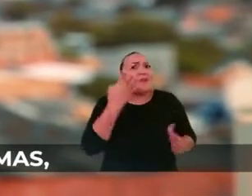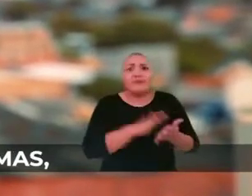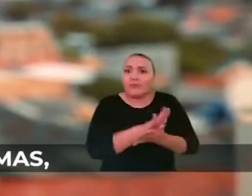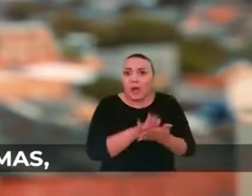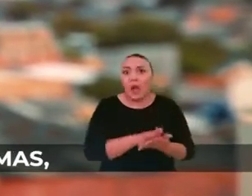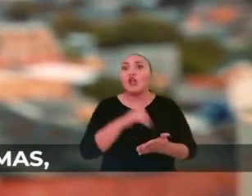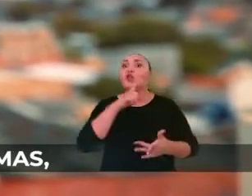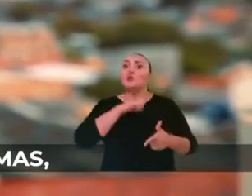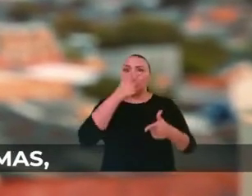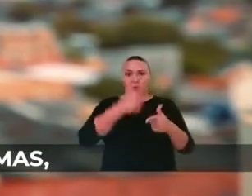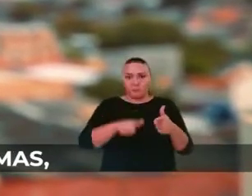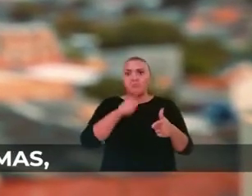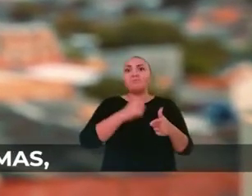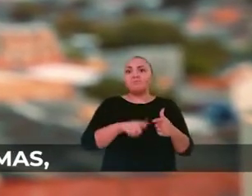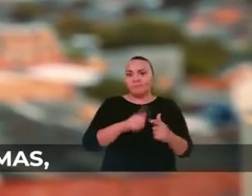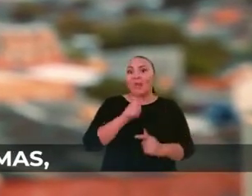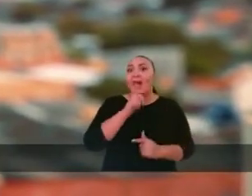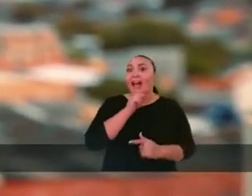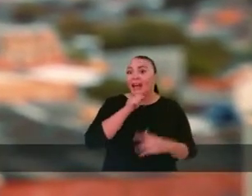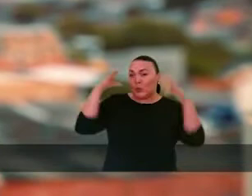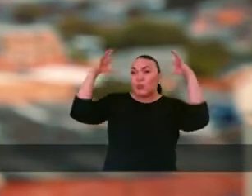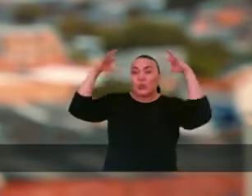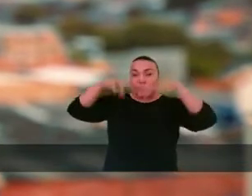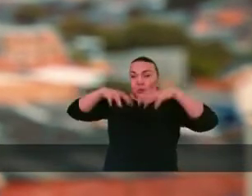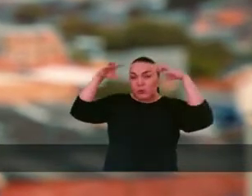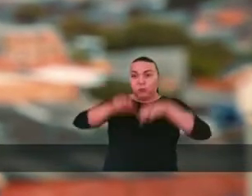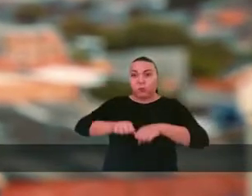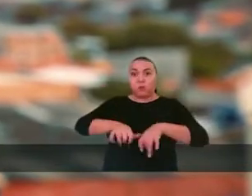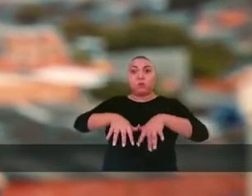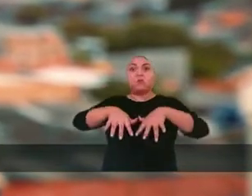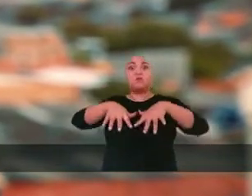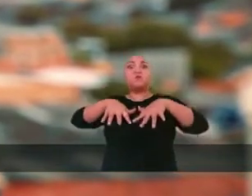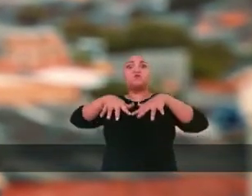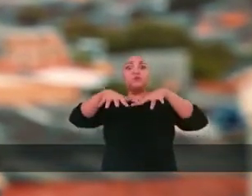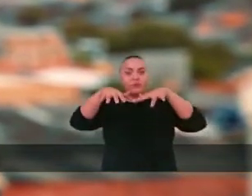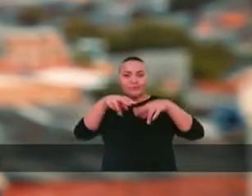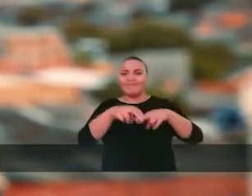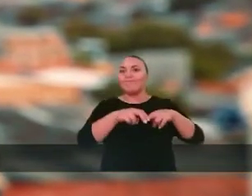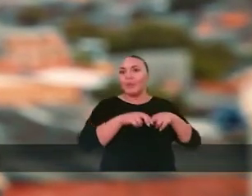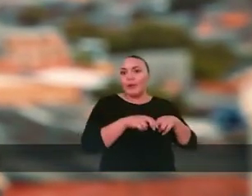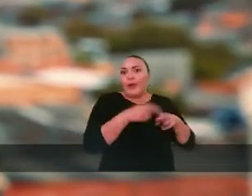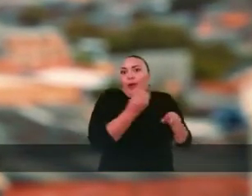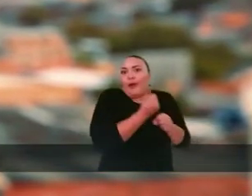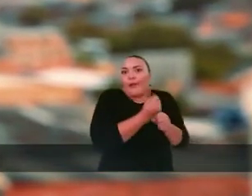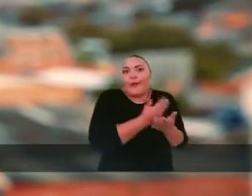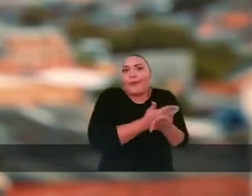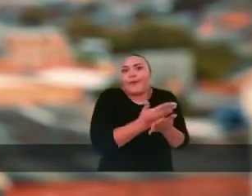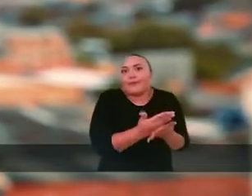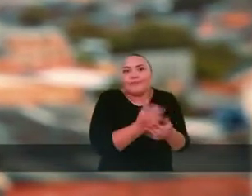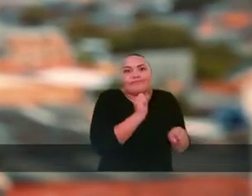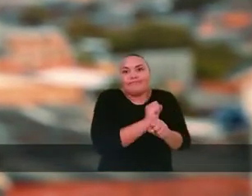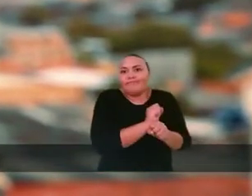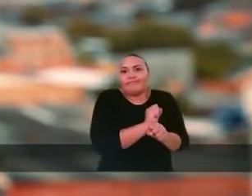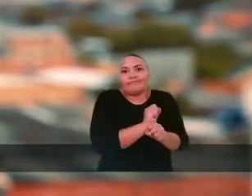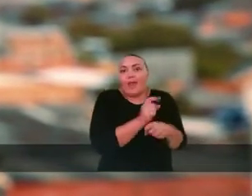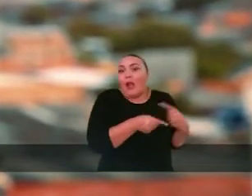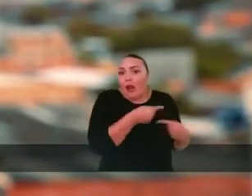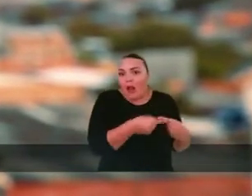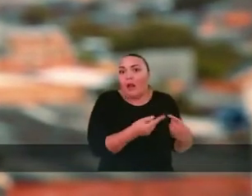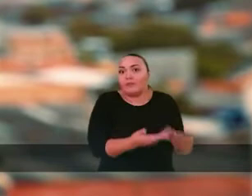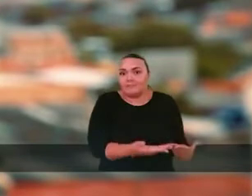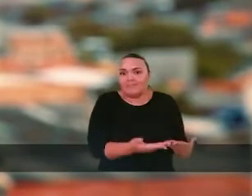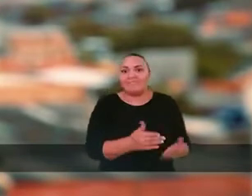solução. Inclusive tendo problemas na época da chuva com água devido às obras iniciadas. E